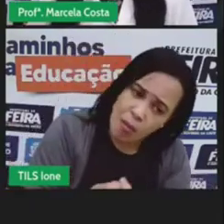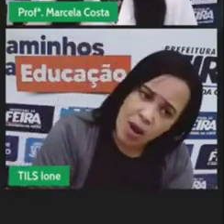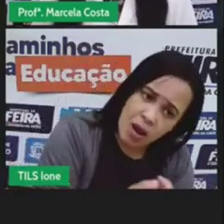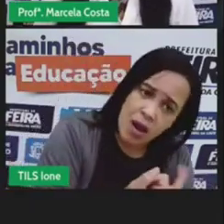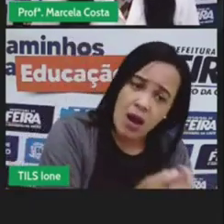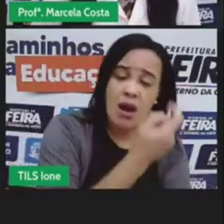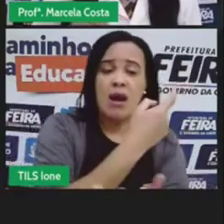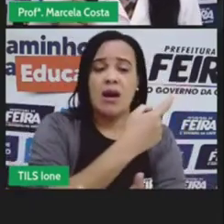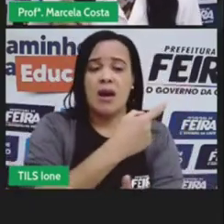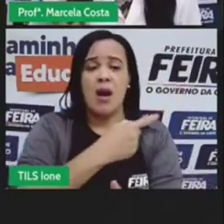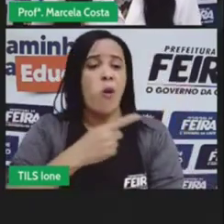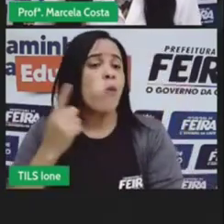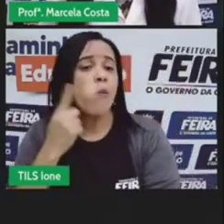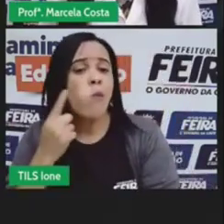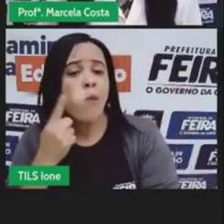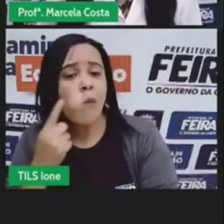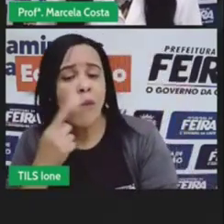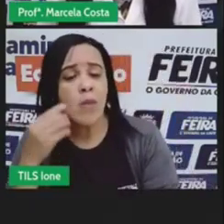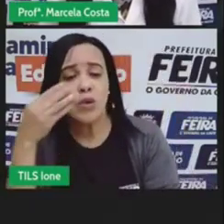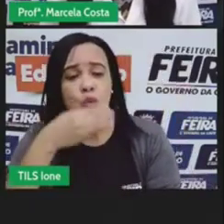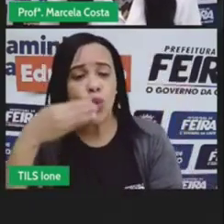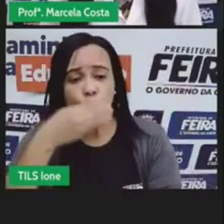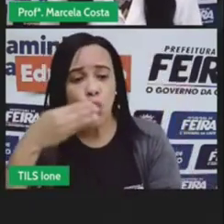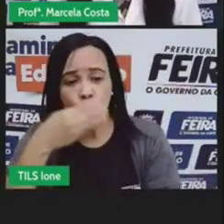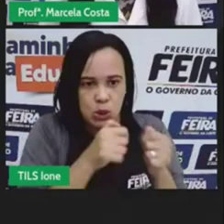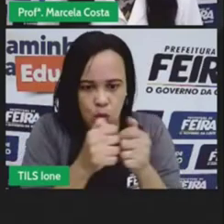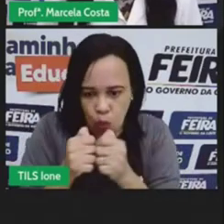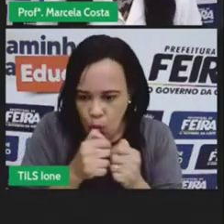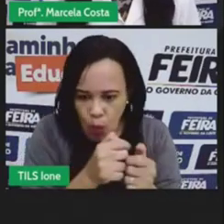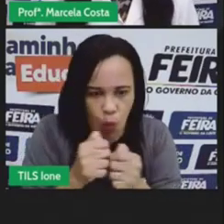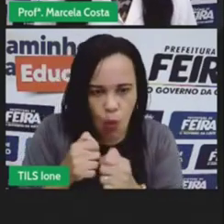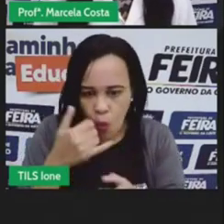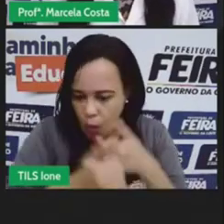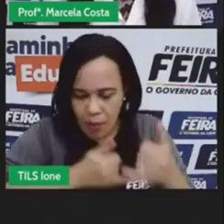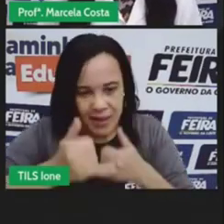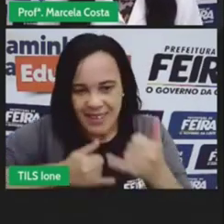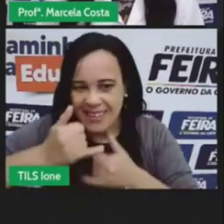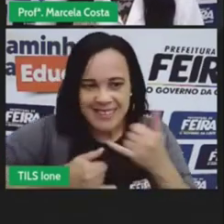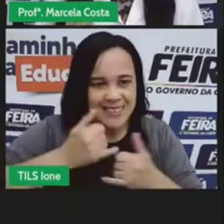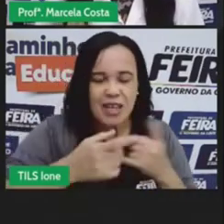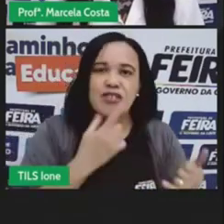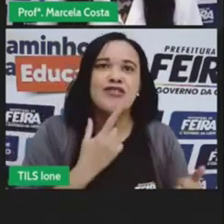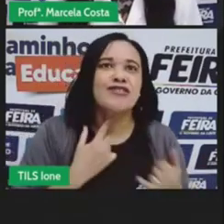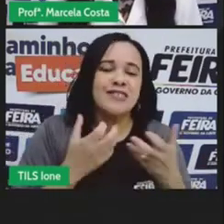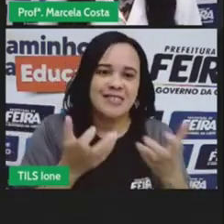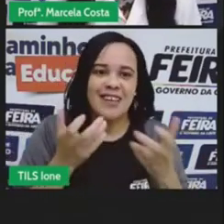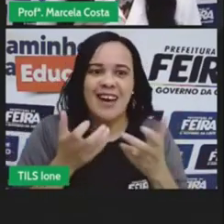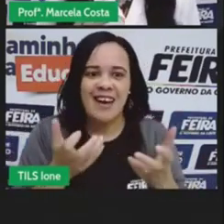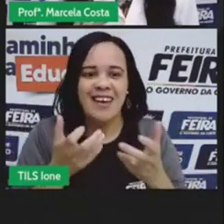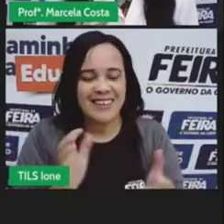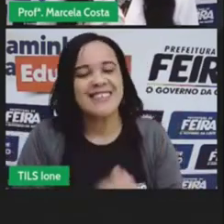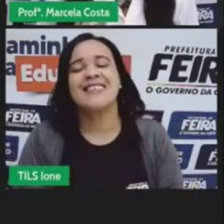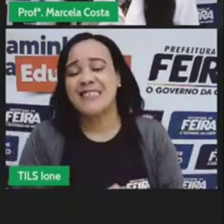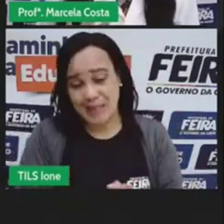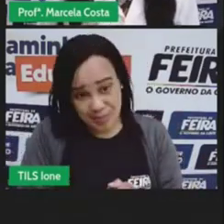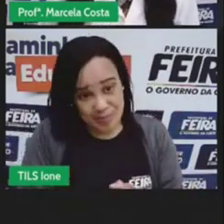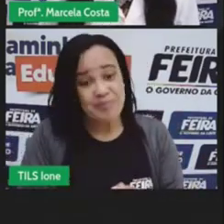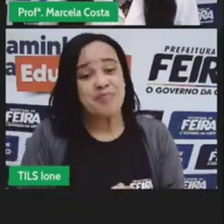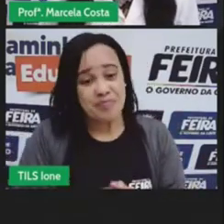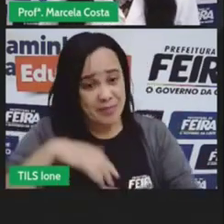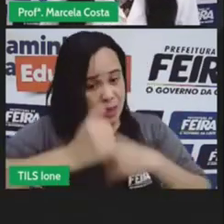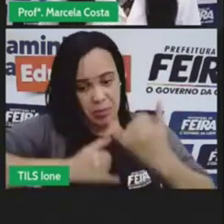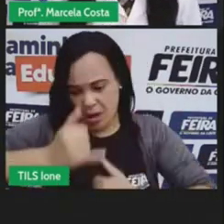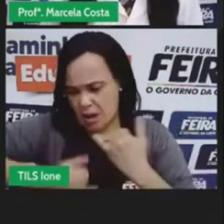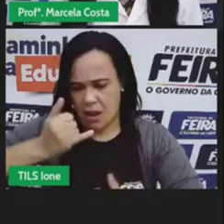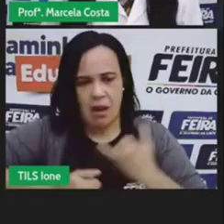bala, aquela jujuba gostosa que a gente quer ter e muita vontade de ter que é uma coisa que você quer